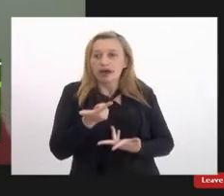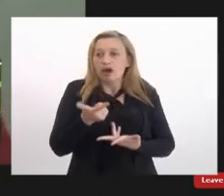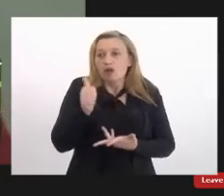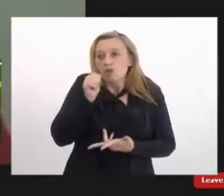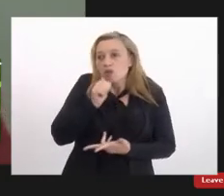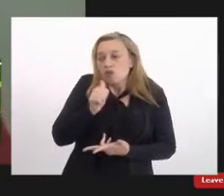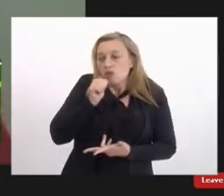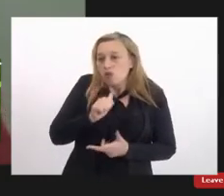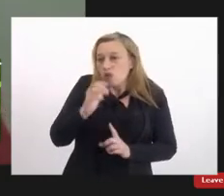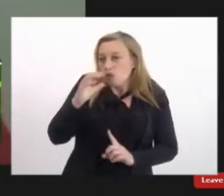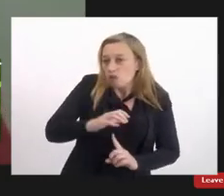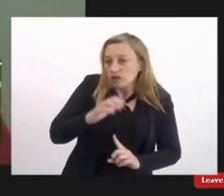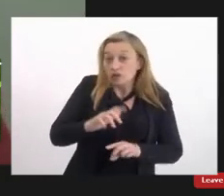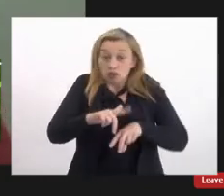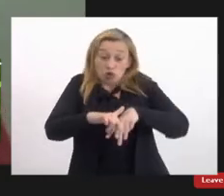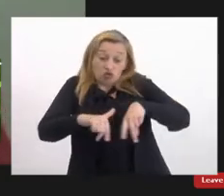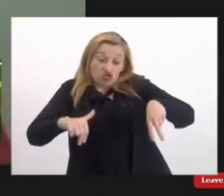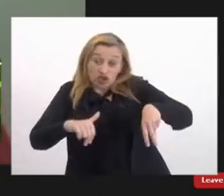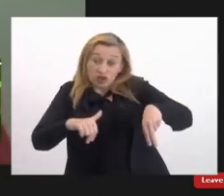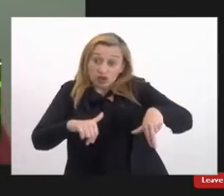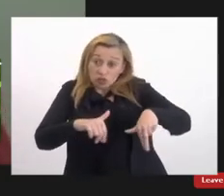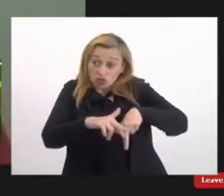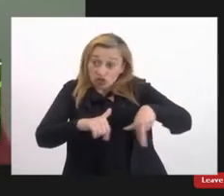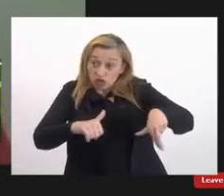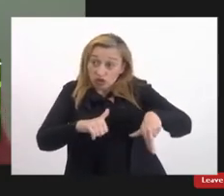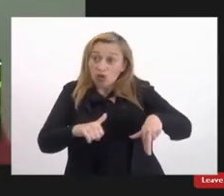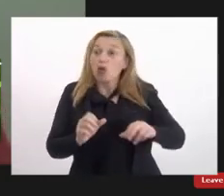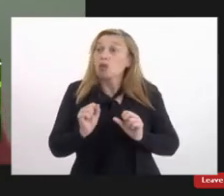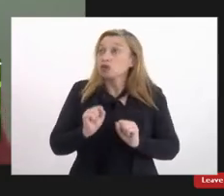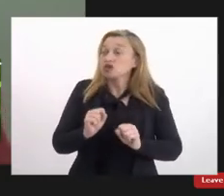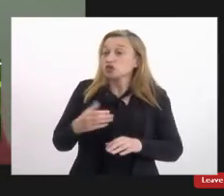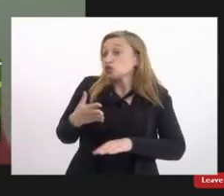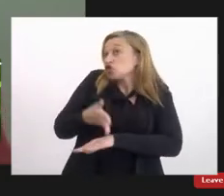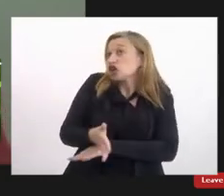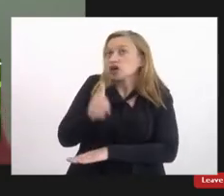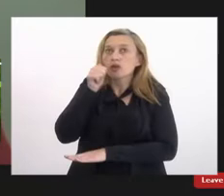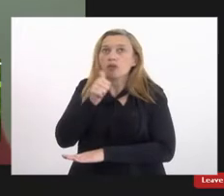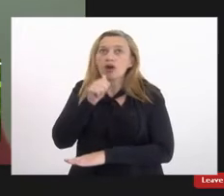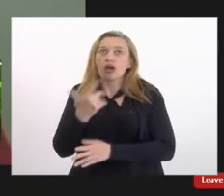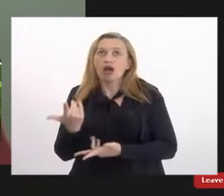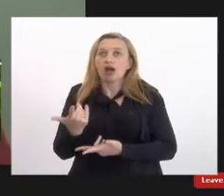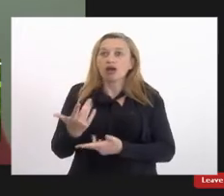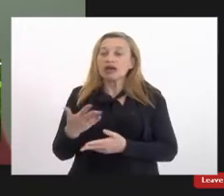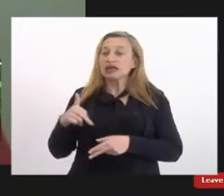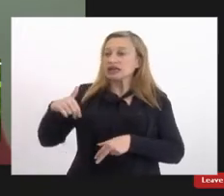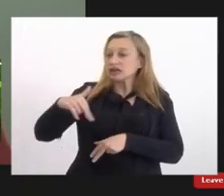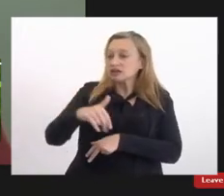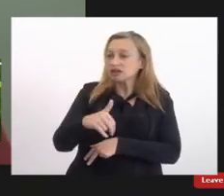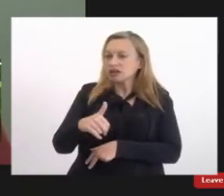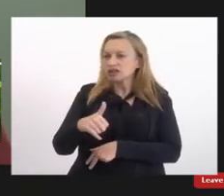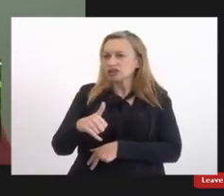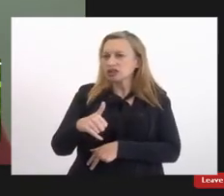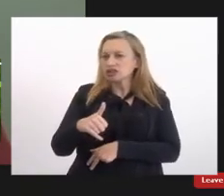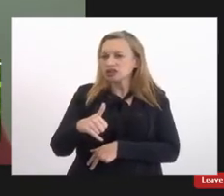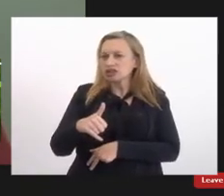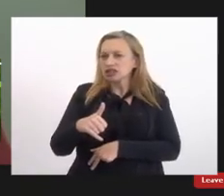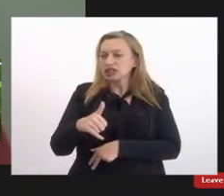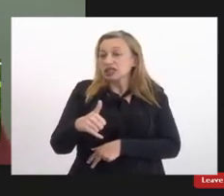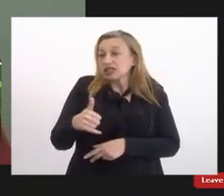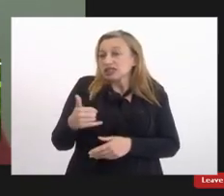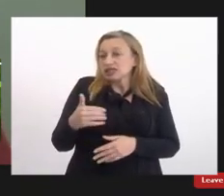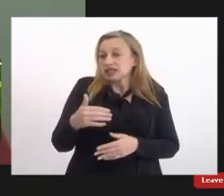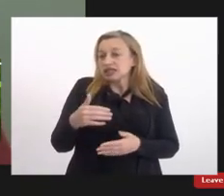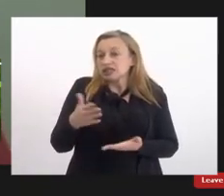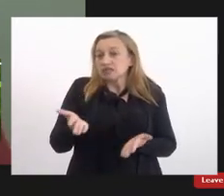então, uma opressão pelo gênero, poderia ser que estou chegando uma mulher entrando na terceira fase da vida